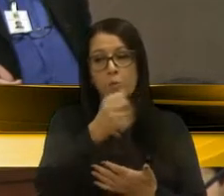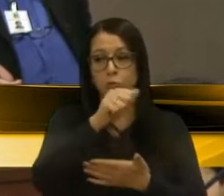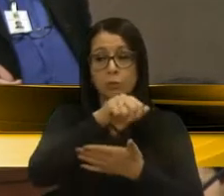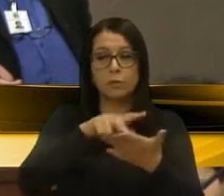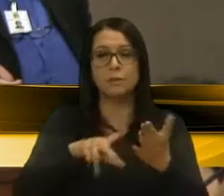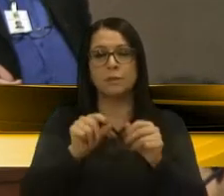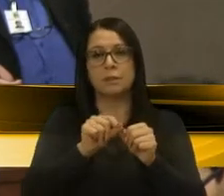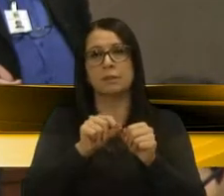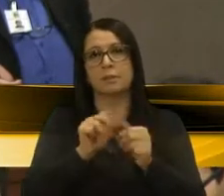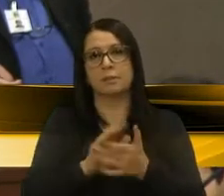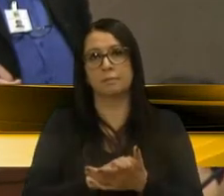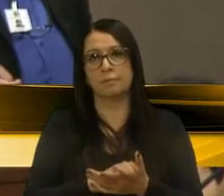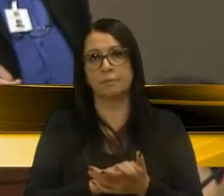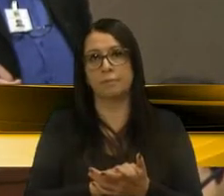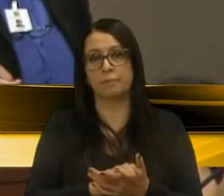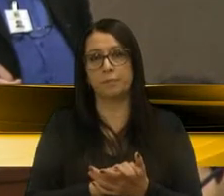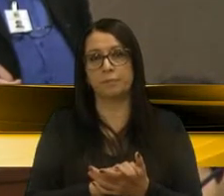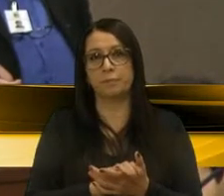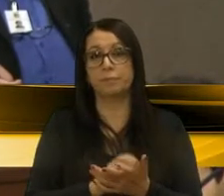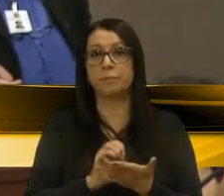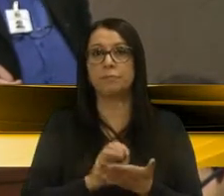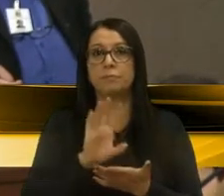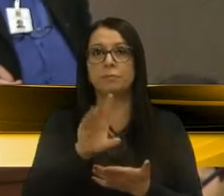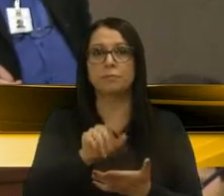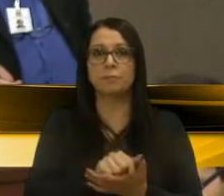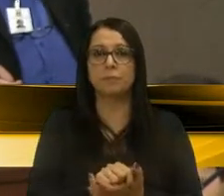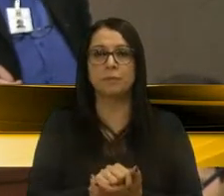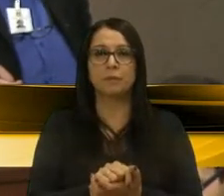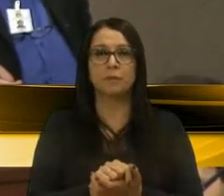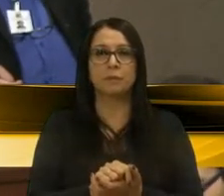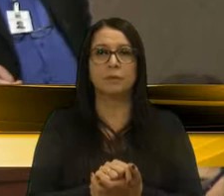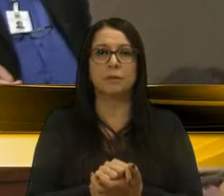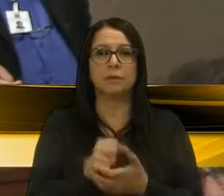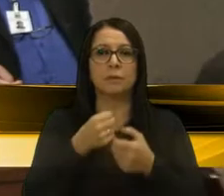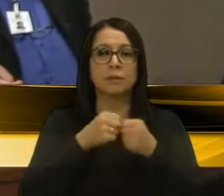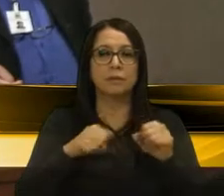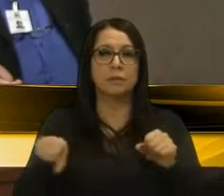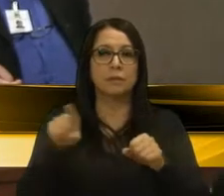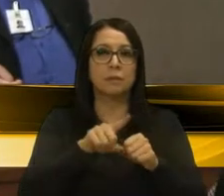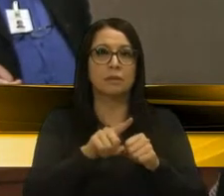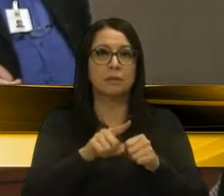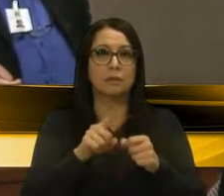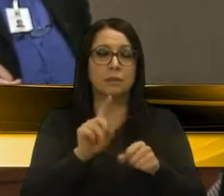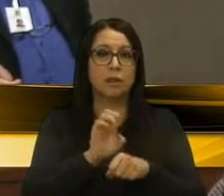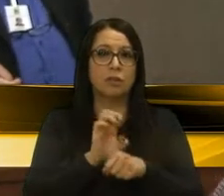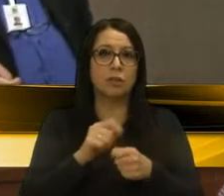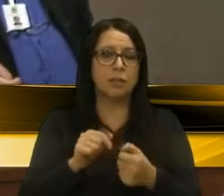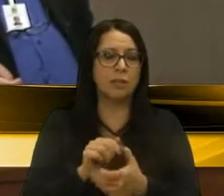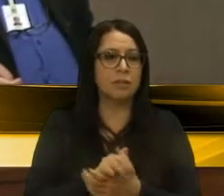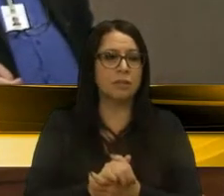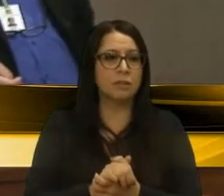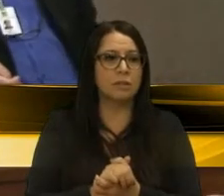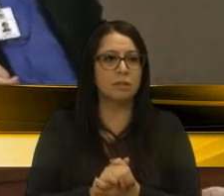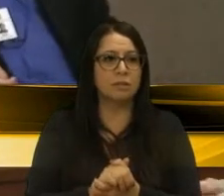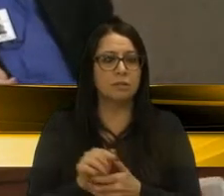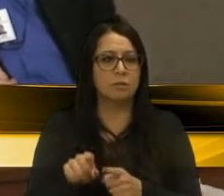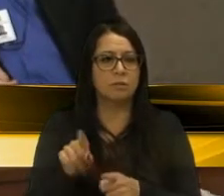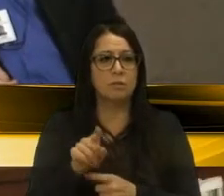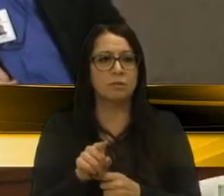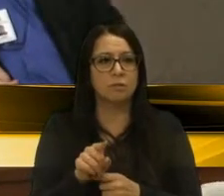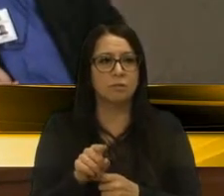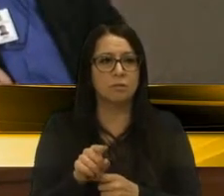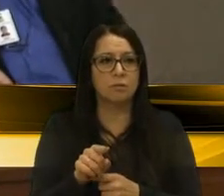que são feitas e encaminhadas à Secretaria de Saúde do Estado do Rio Grande do Sul, provando a